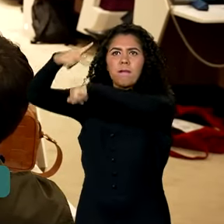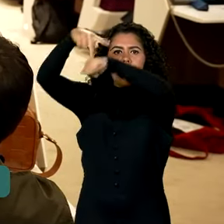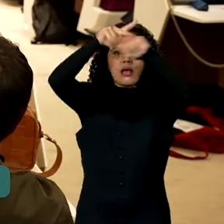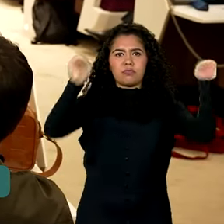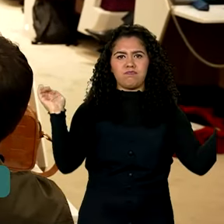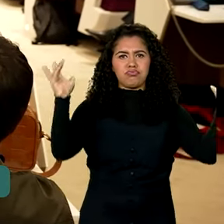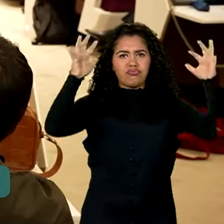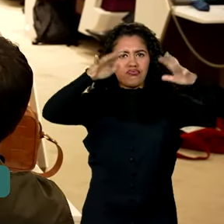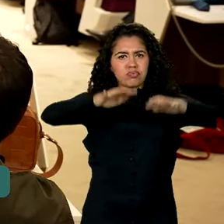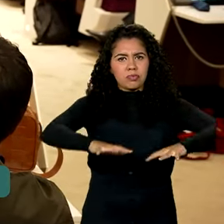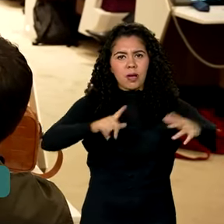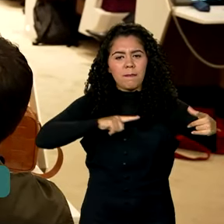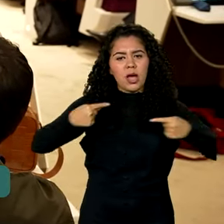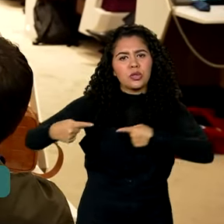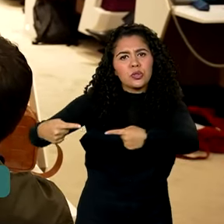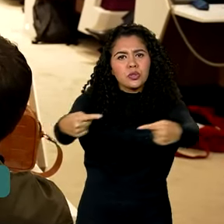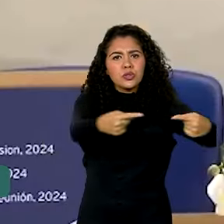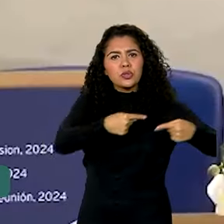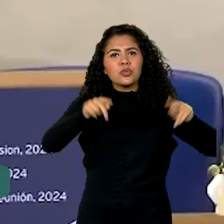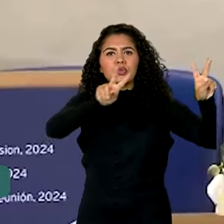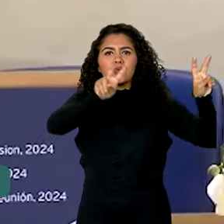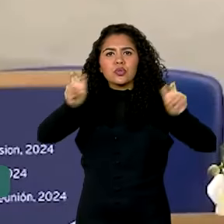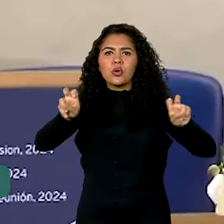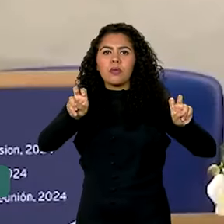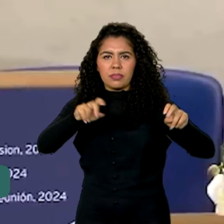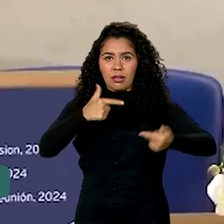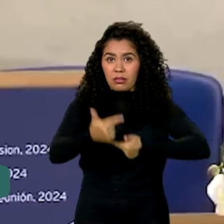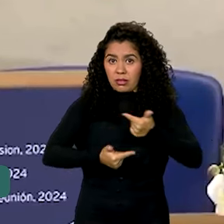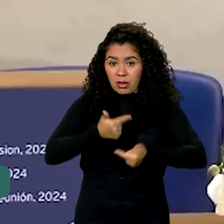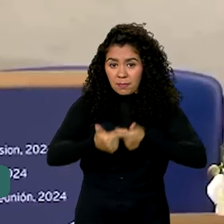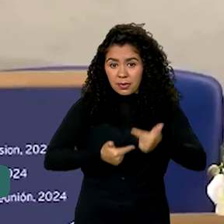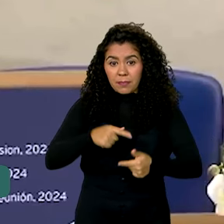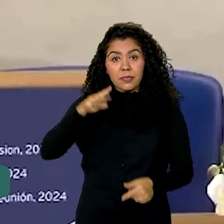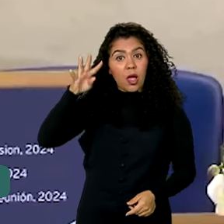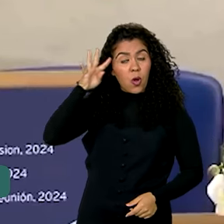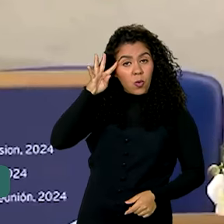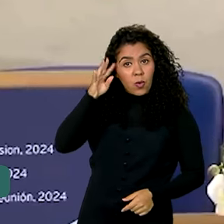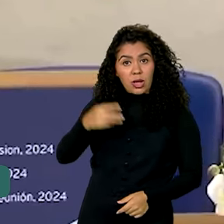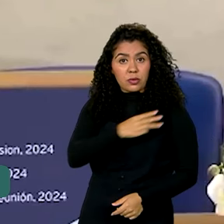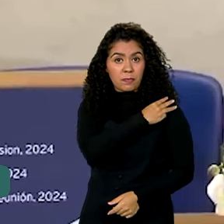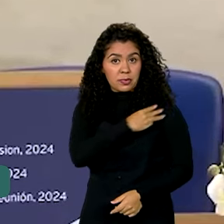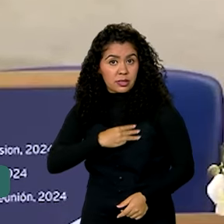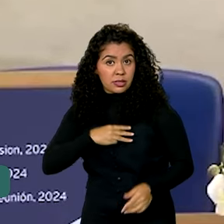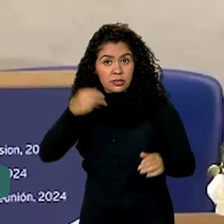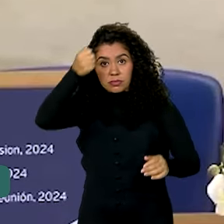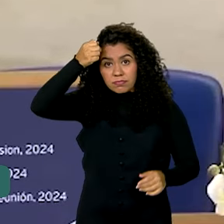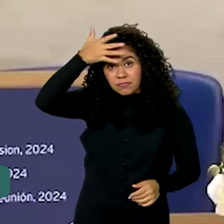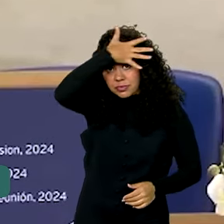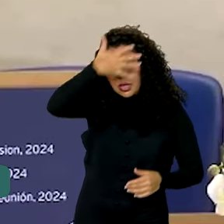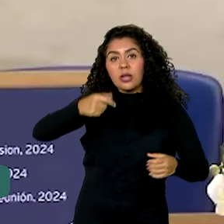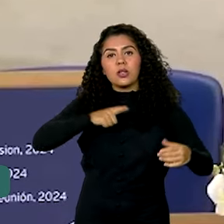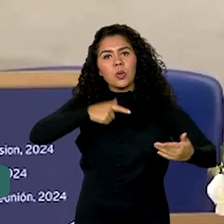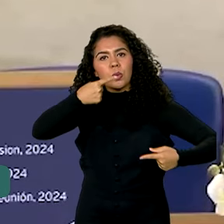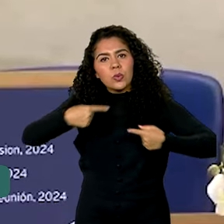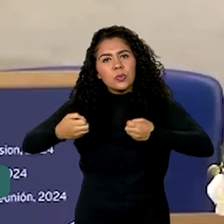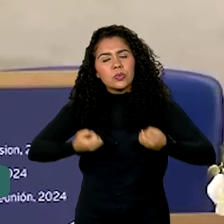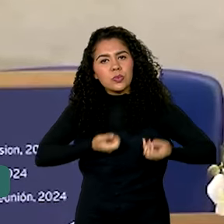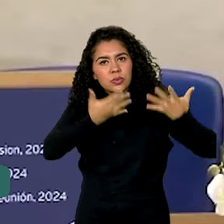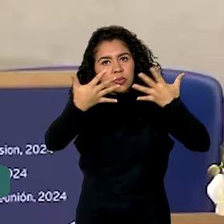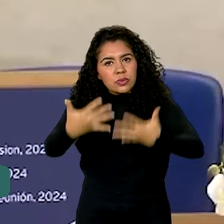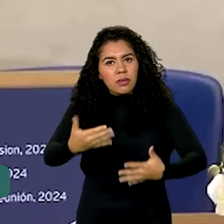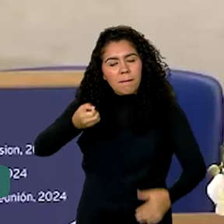o futuro das relações trabalhistas. Nesta quarta-feira, o ministro Luiz Marinho discursou na plenária do evento.